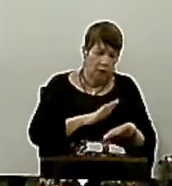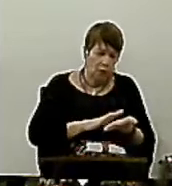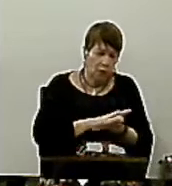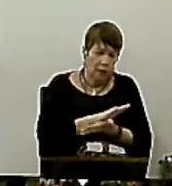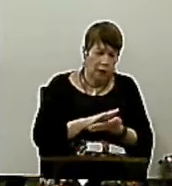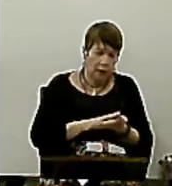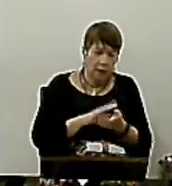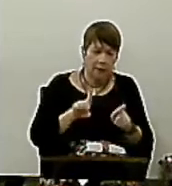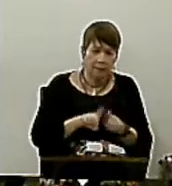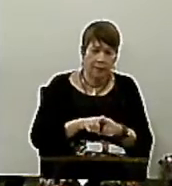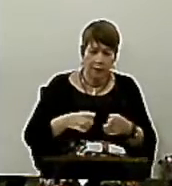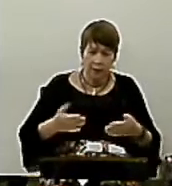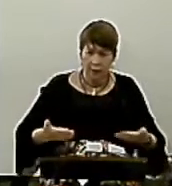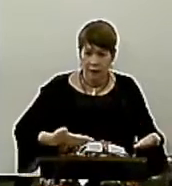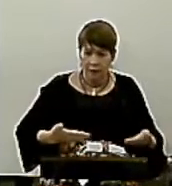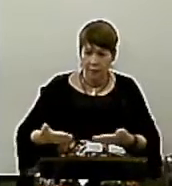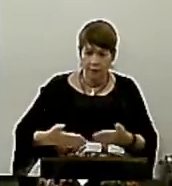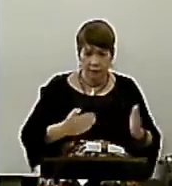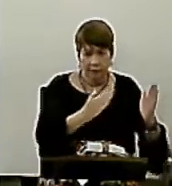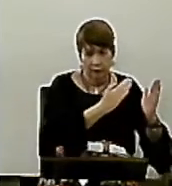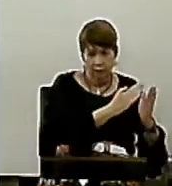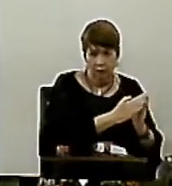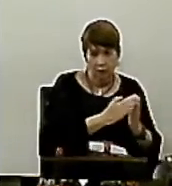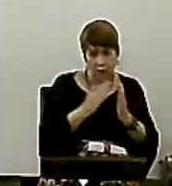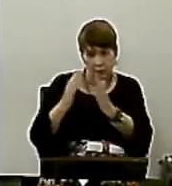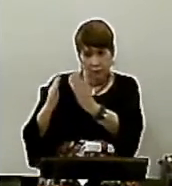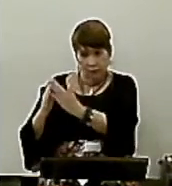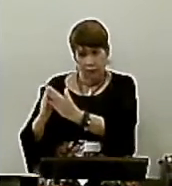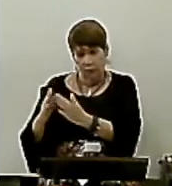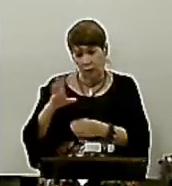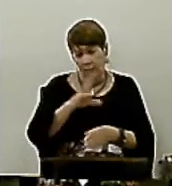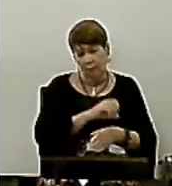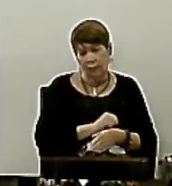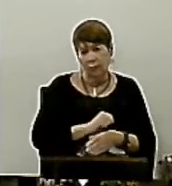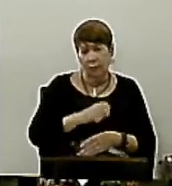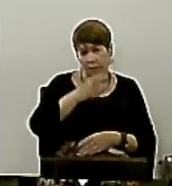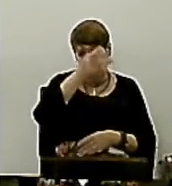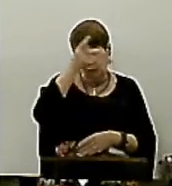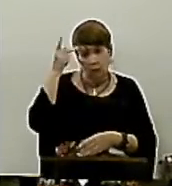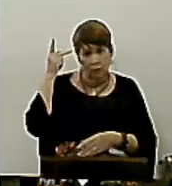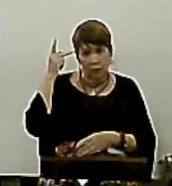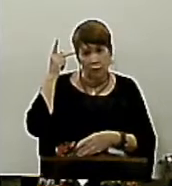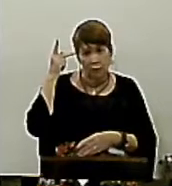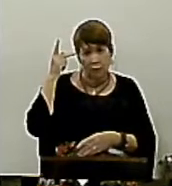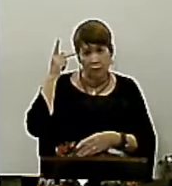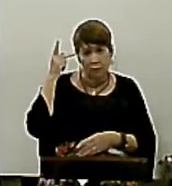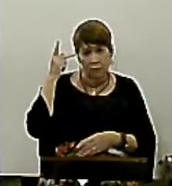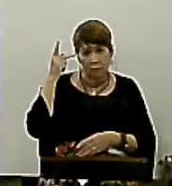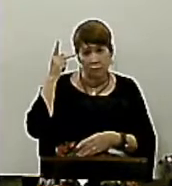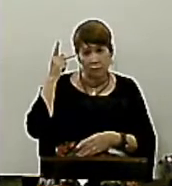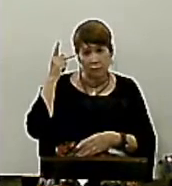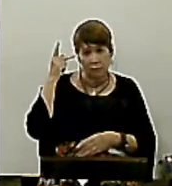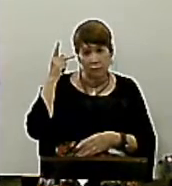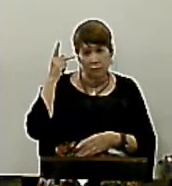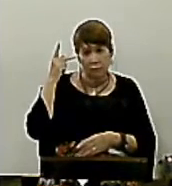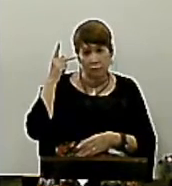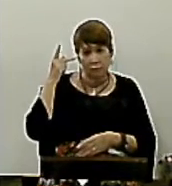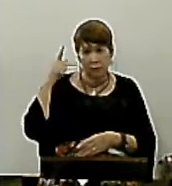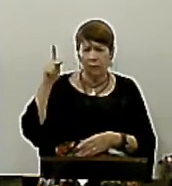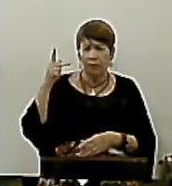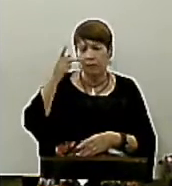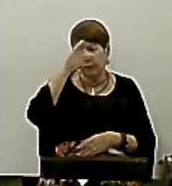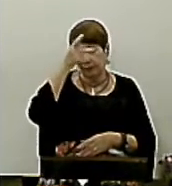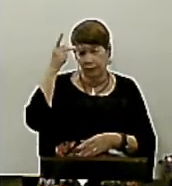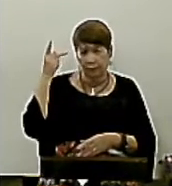servir Ao próximo Com amor As pessoas Elas são pessoas Elas não são coisas Não